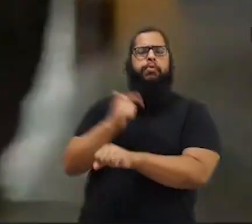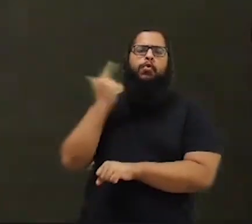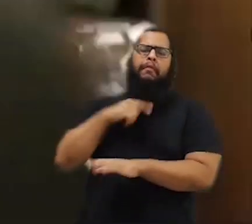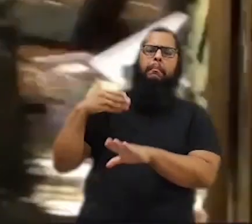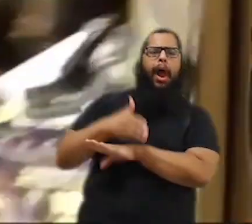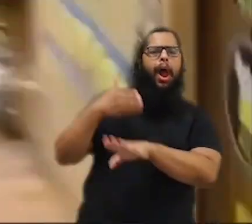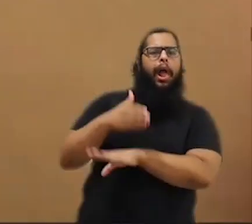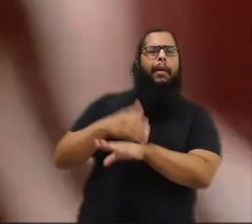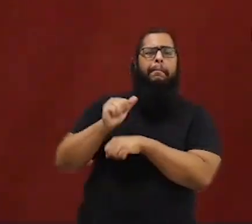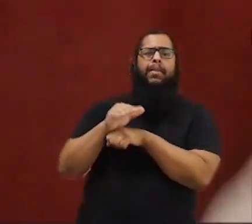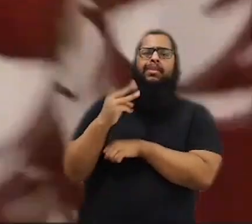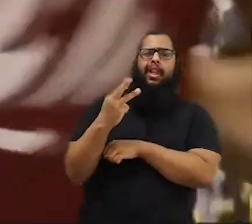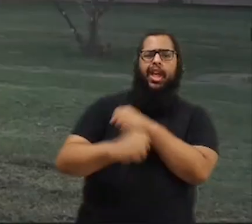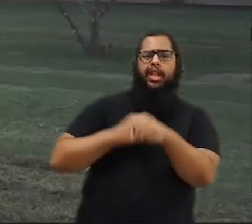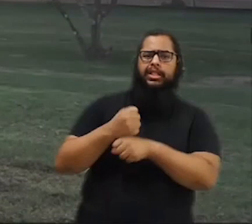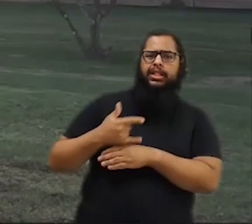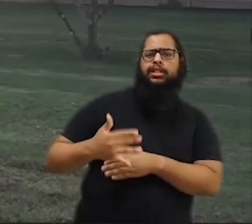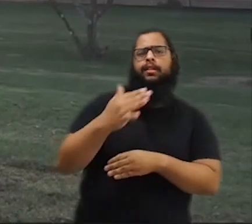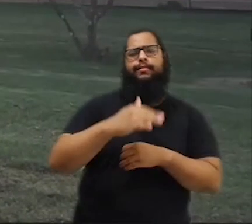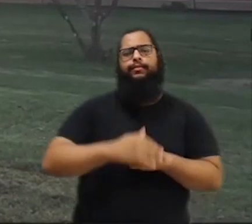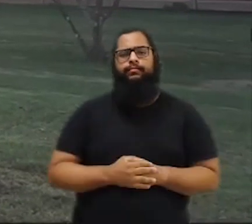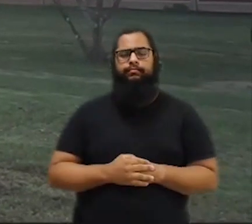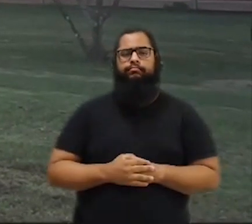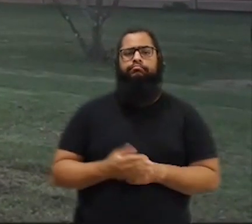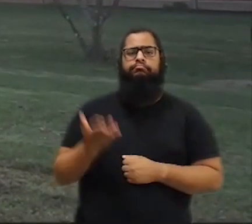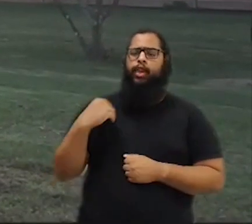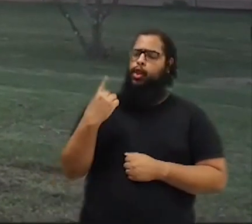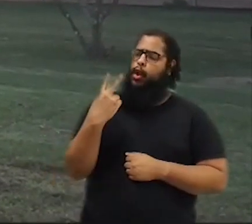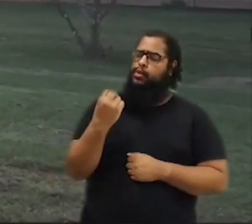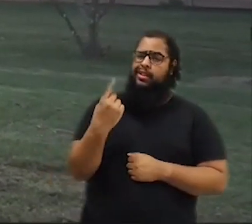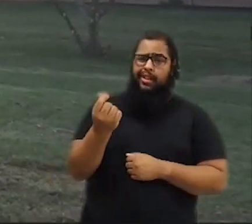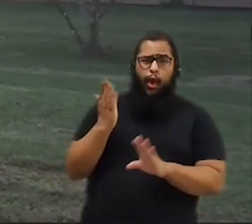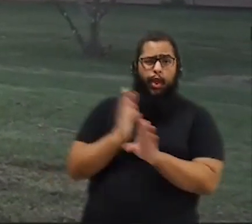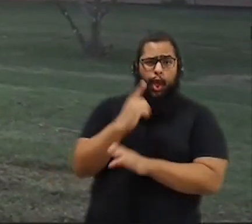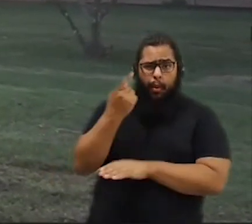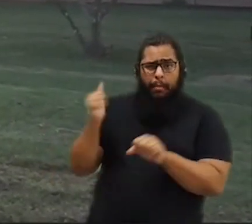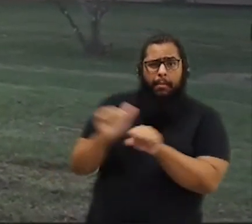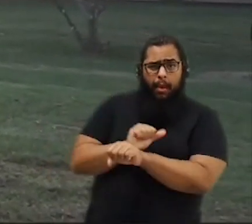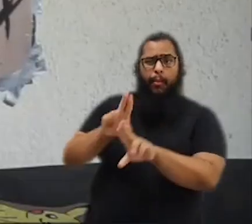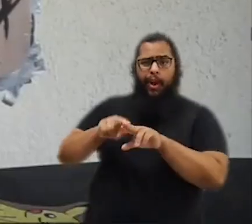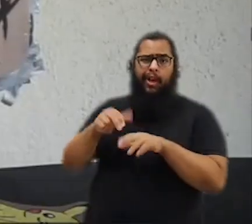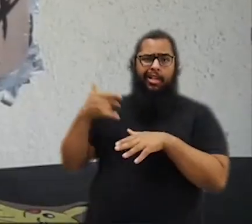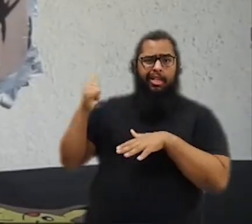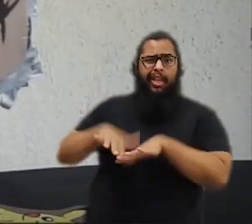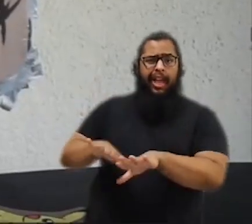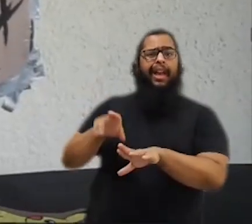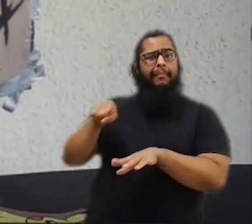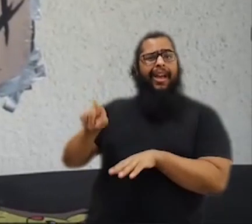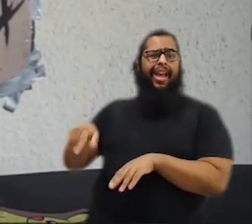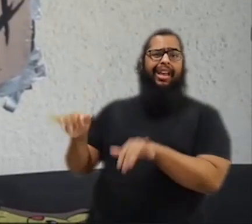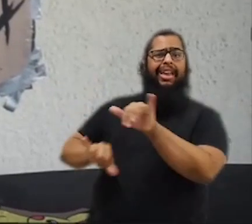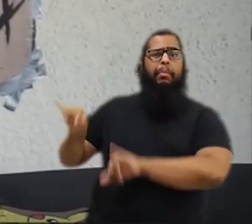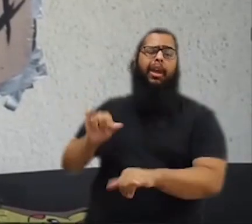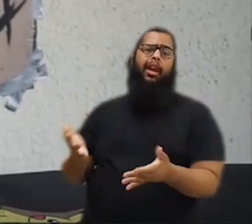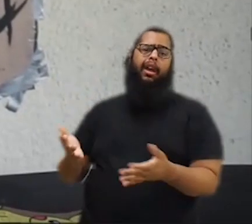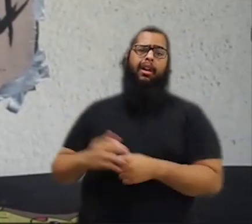menos 3 anos. Desde 2016, eu só consegui um bicho por causa do Integra. E ele era da química. Quando tinha bicho,